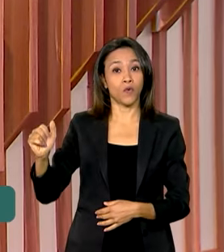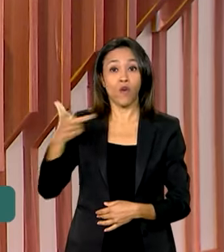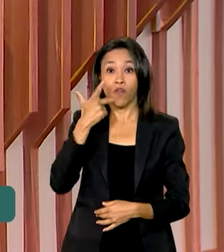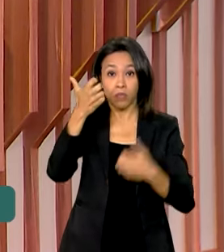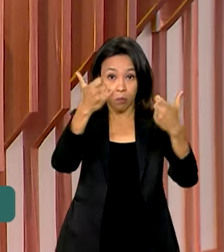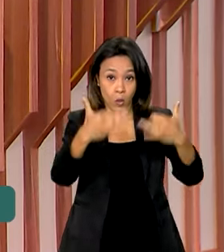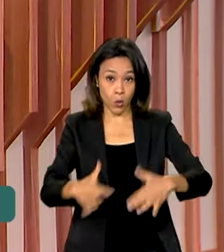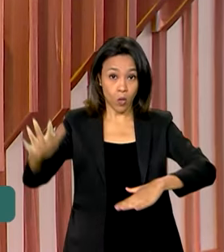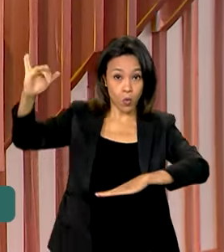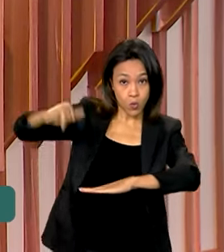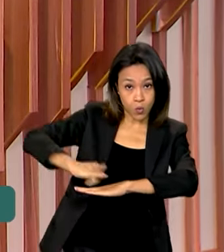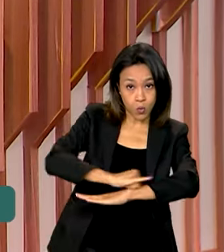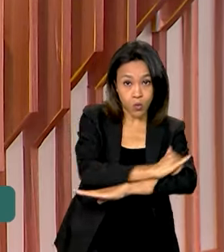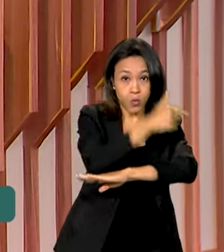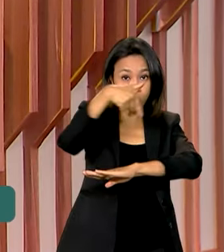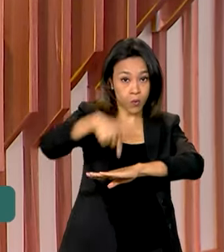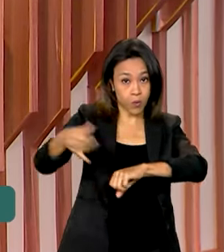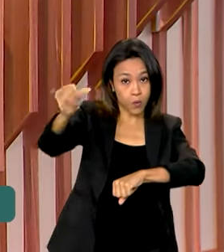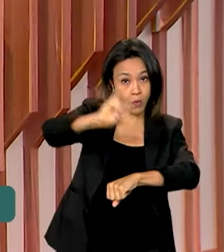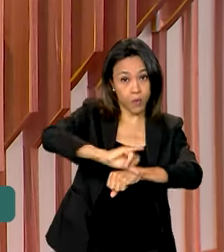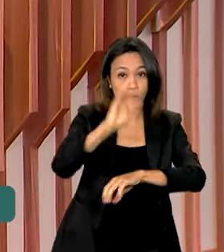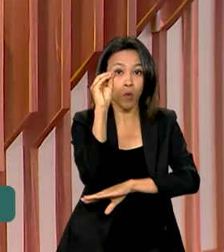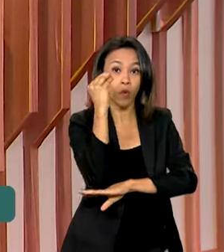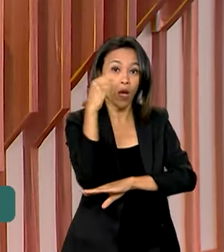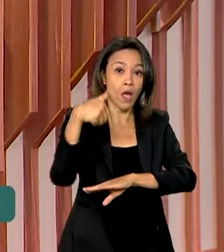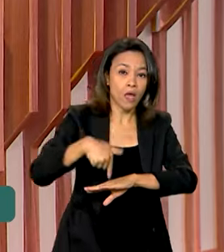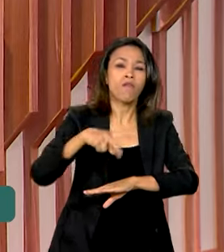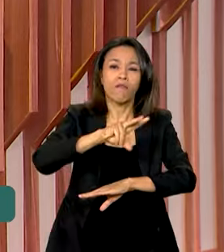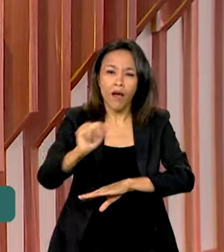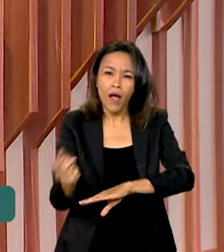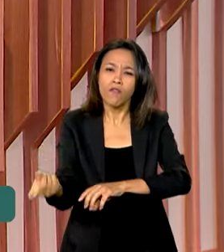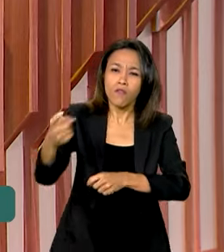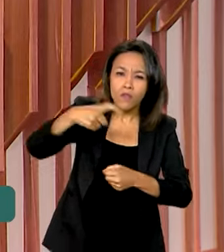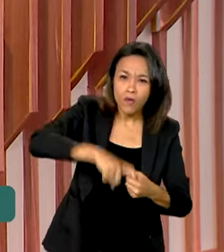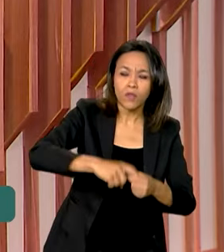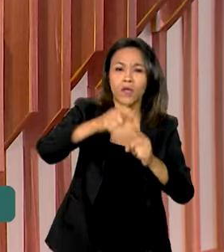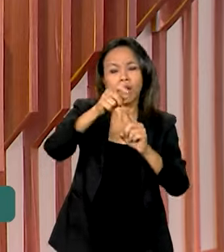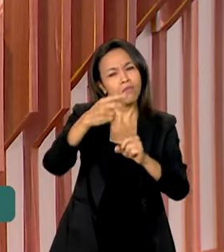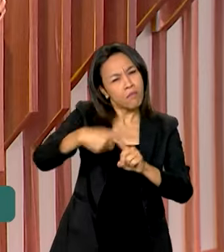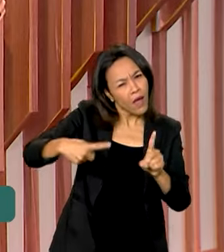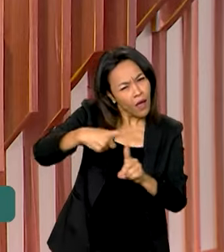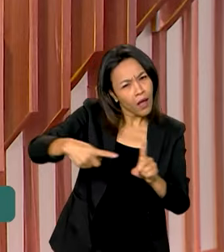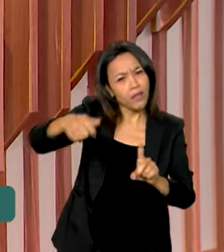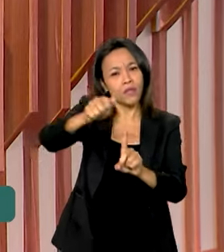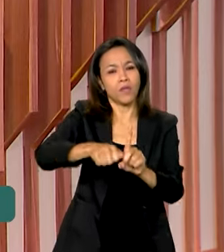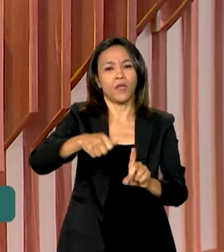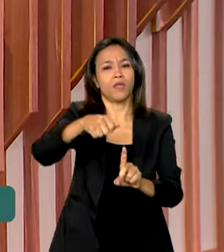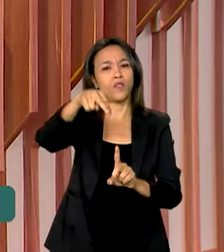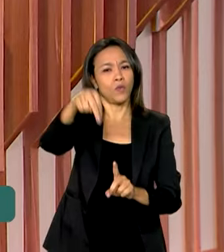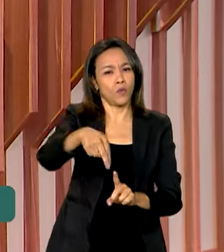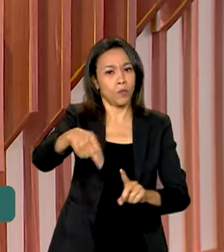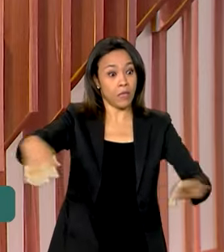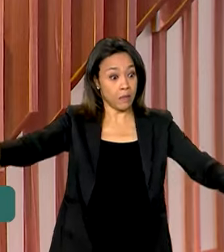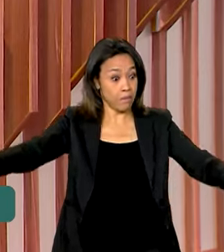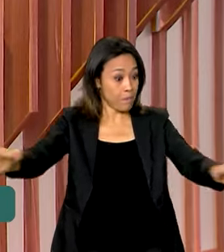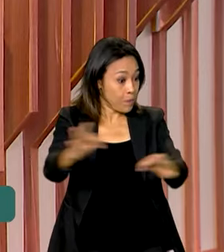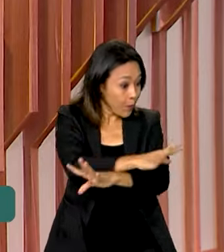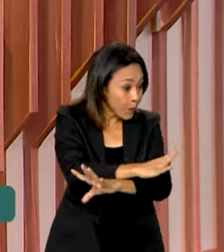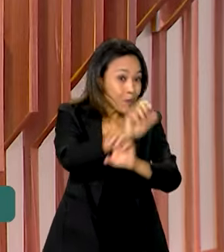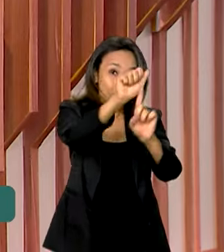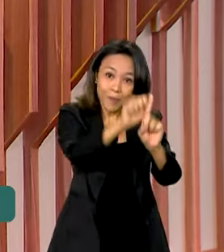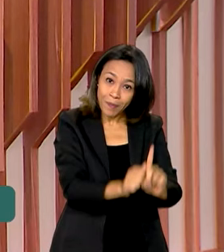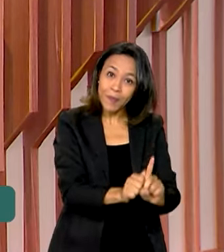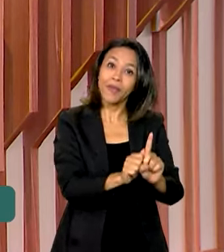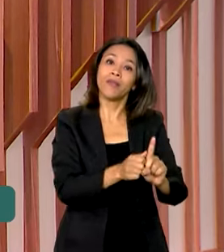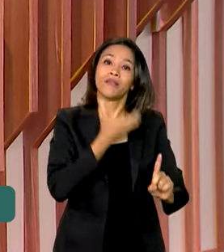Salgado Filho em Porto Alegre vão ser retomadas parcialmente em outubro e plenamente em dezembro. A informação